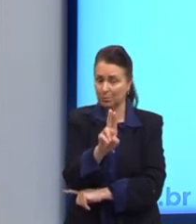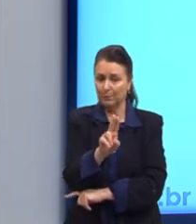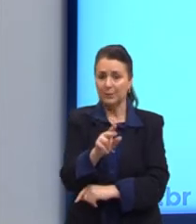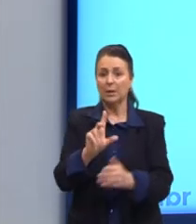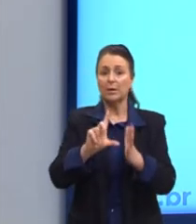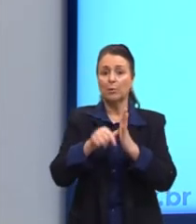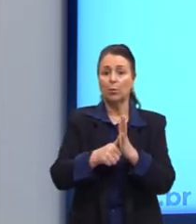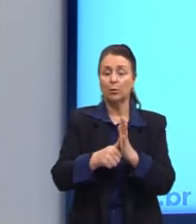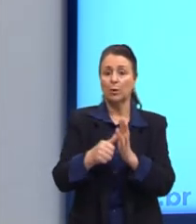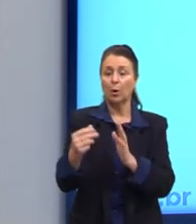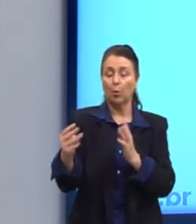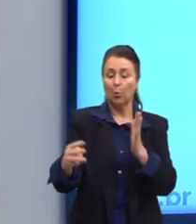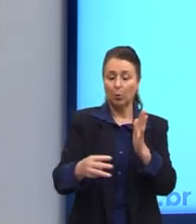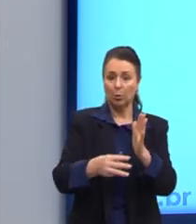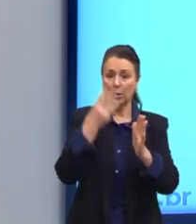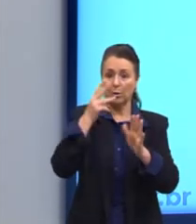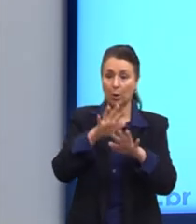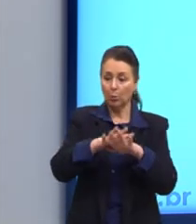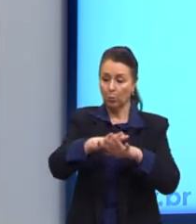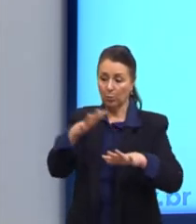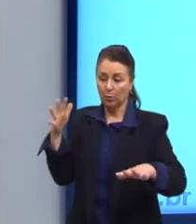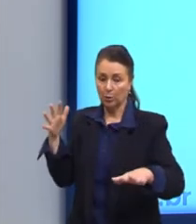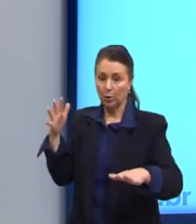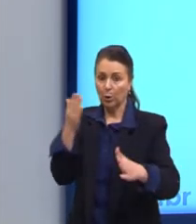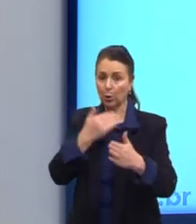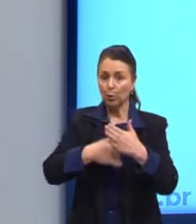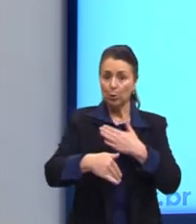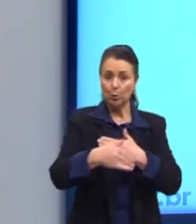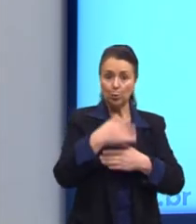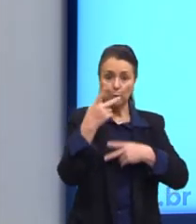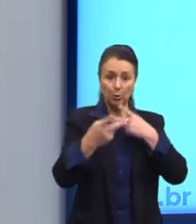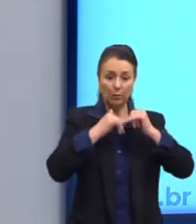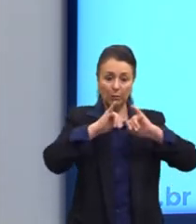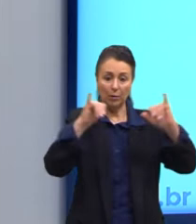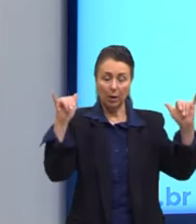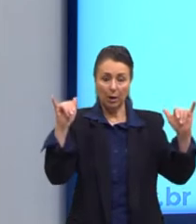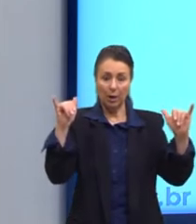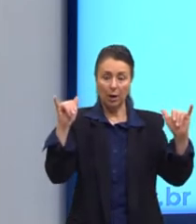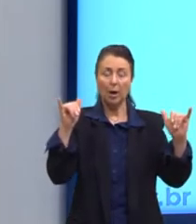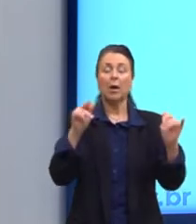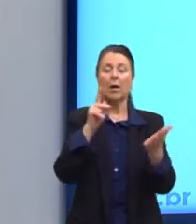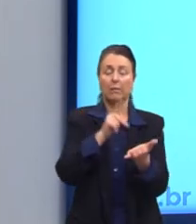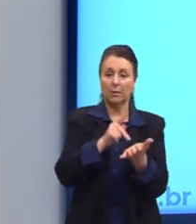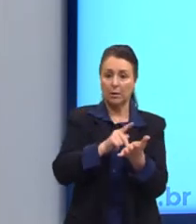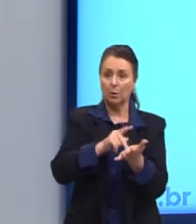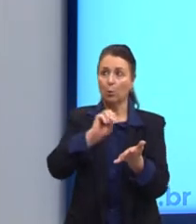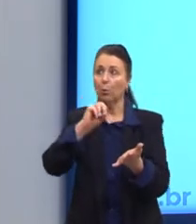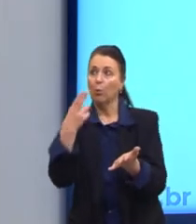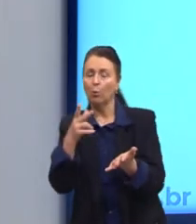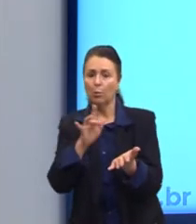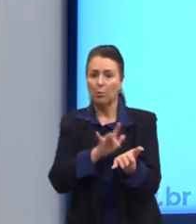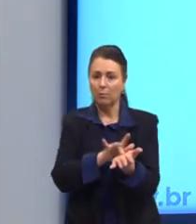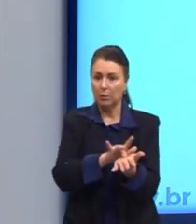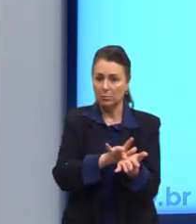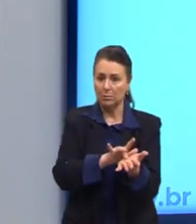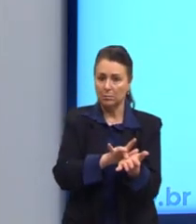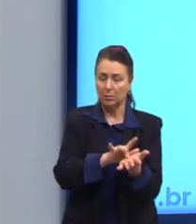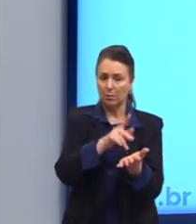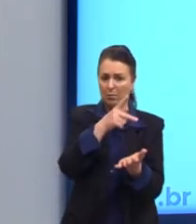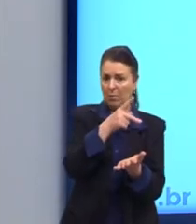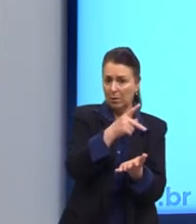terceiro excluído. Todo enunciado é verdadeiro ou falso. Todo P é P, ou é P ou não é P.